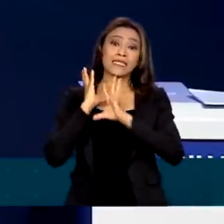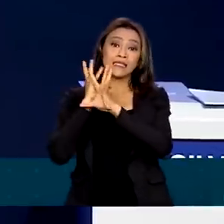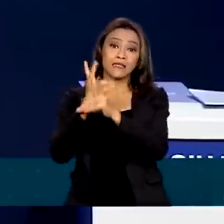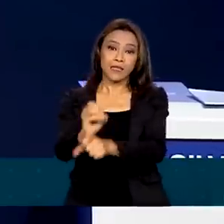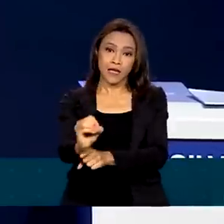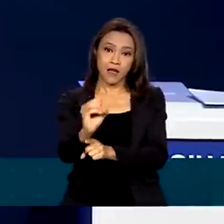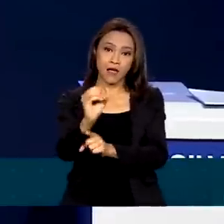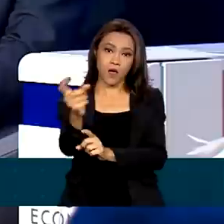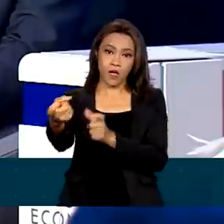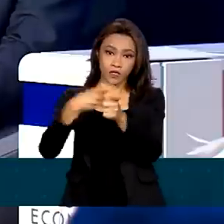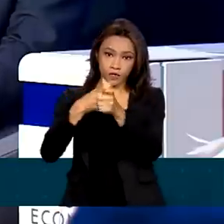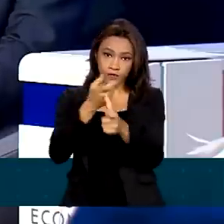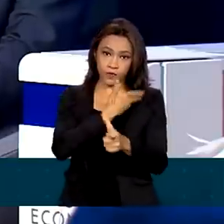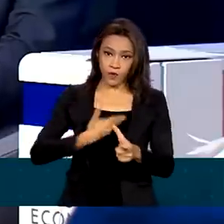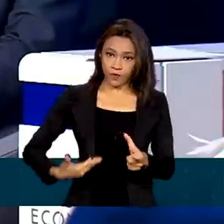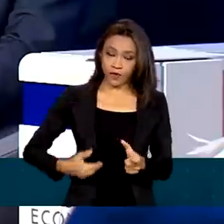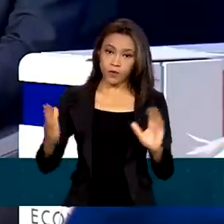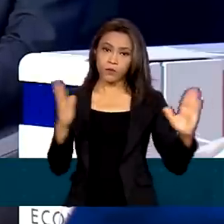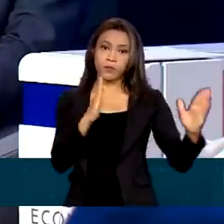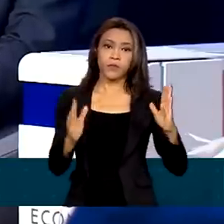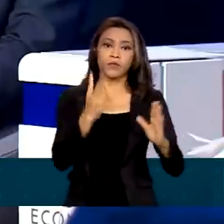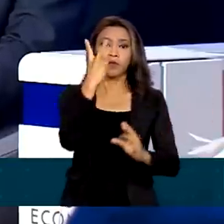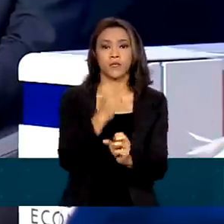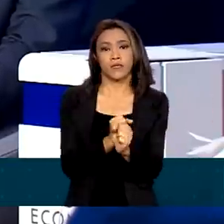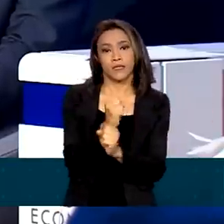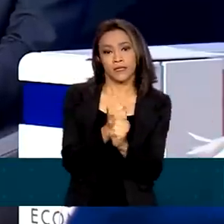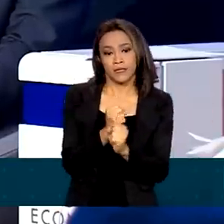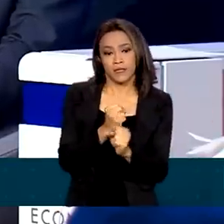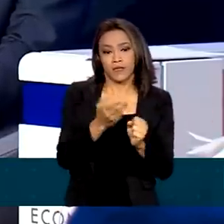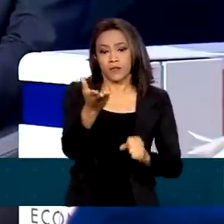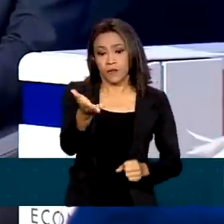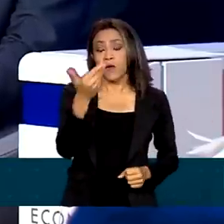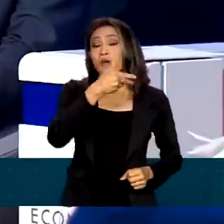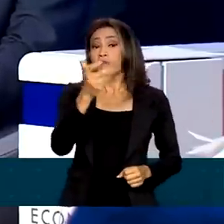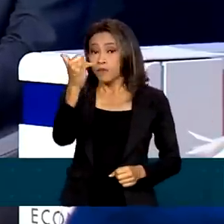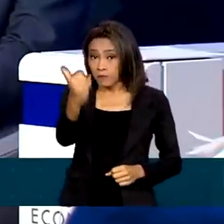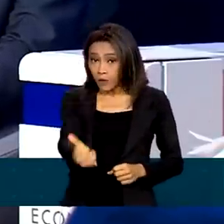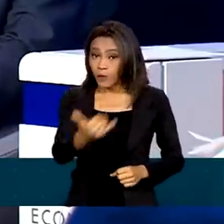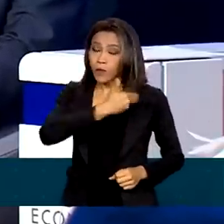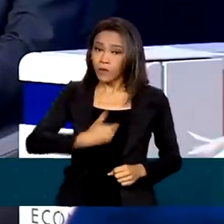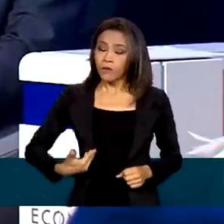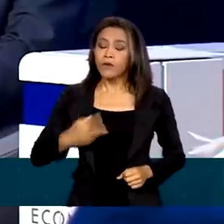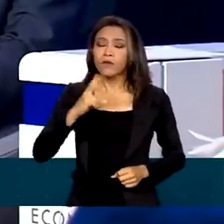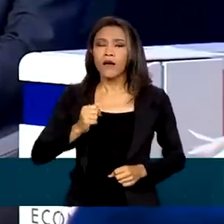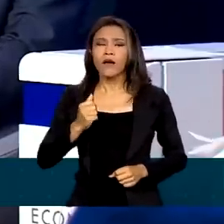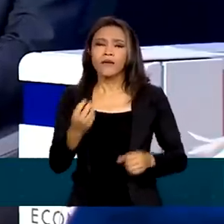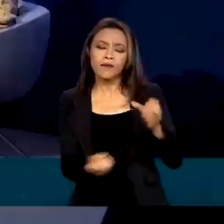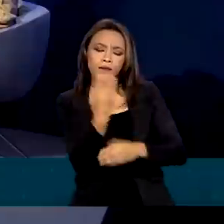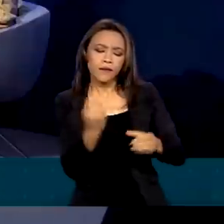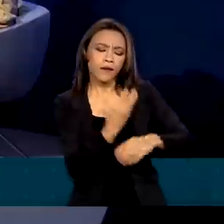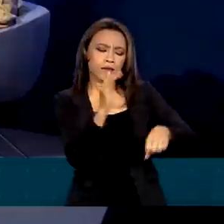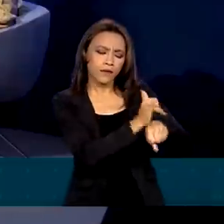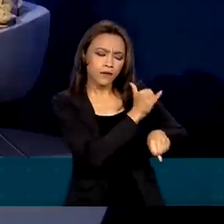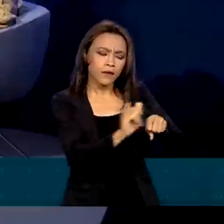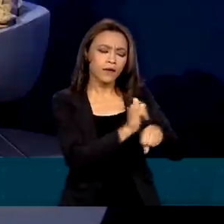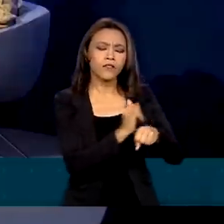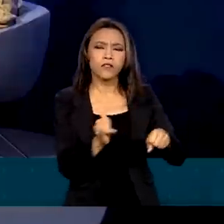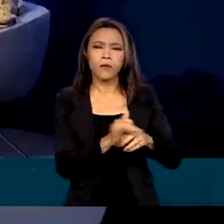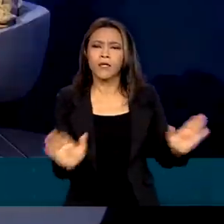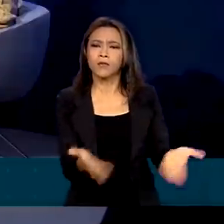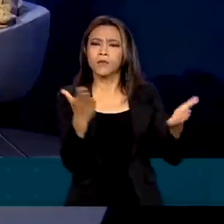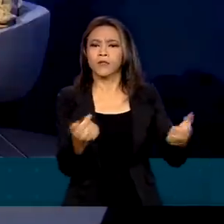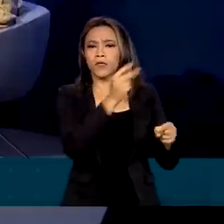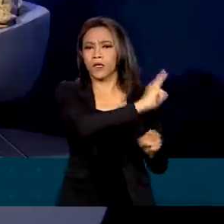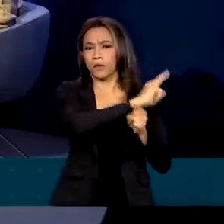em dois anos. A Haddad também afirmou que o governo vai colocar em prática medidas para impulsionar o crédito e para a